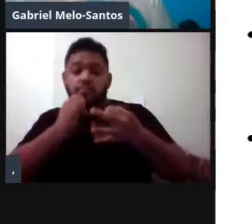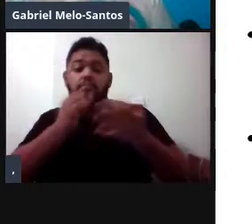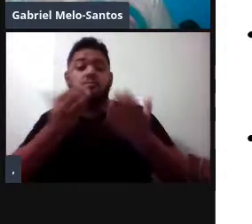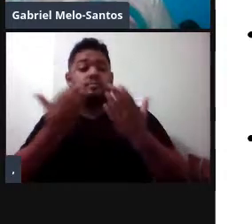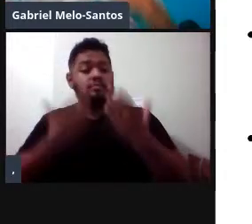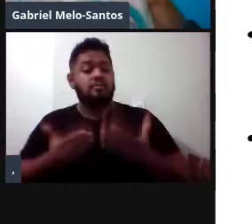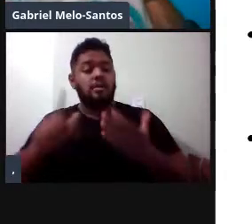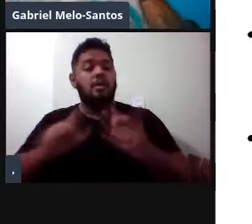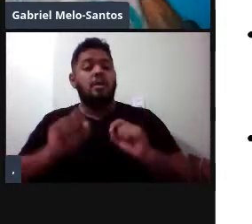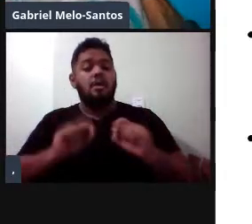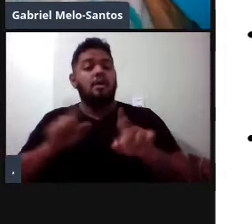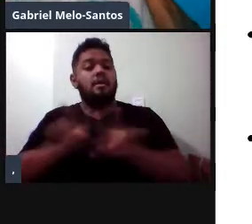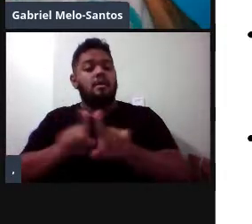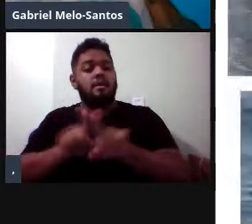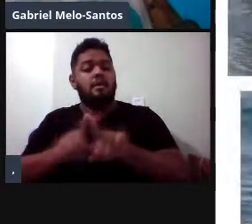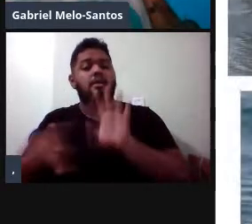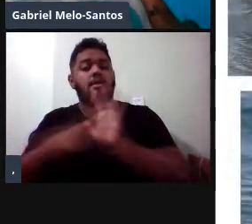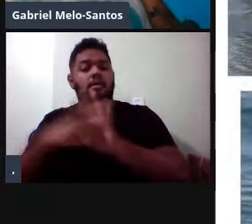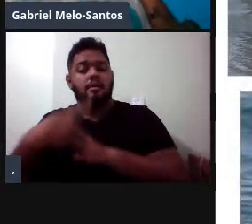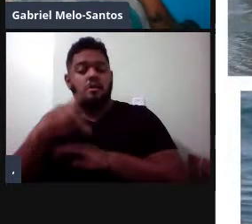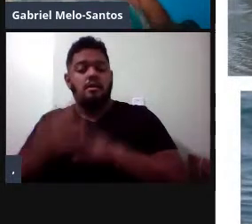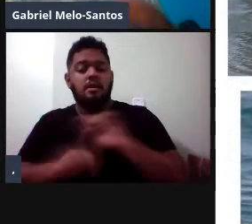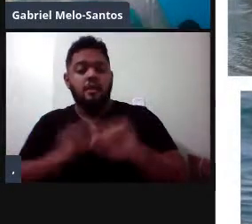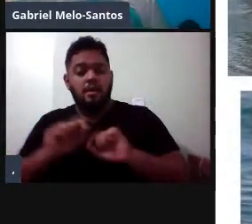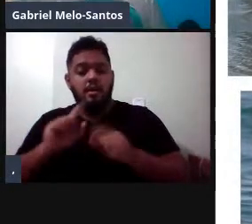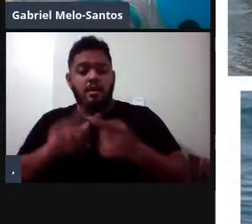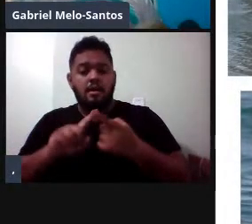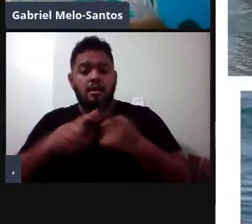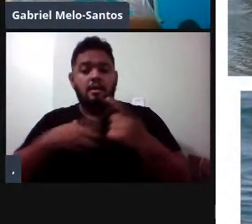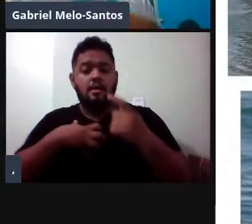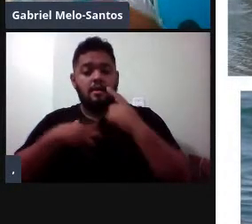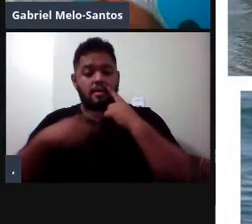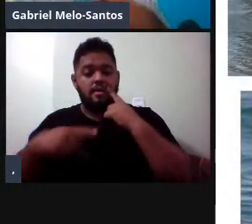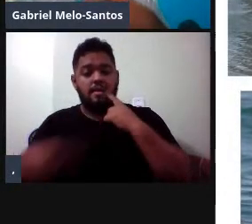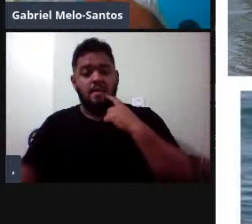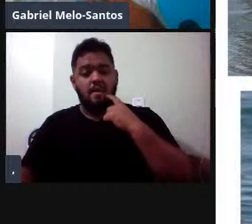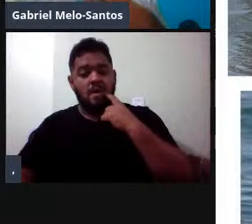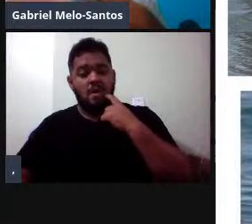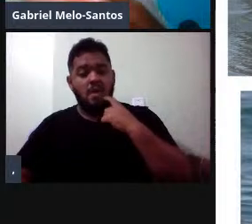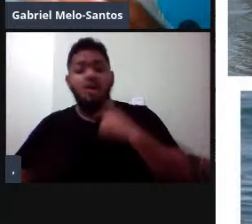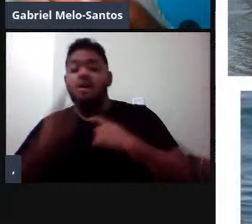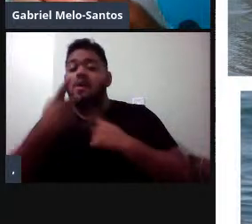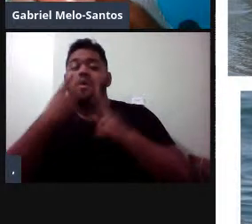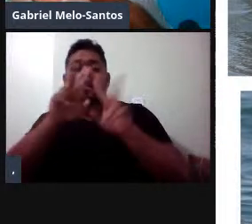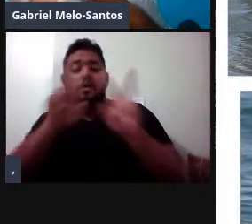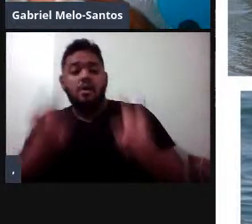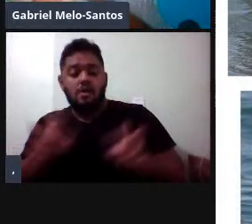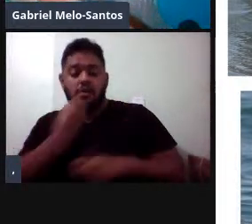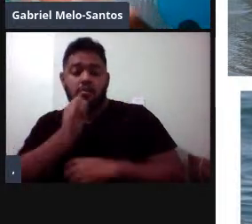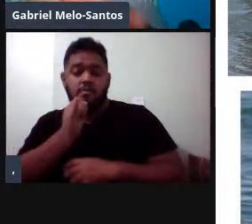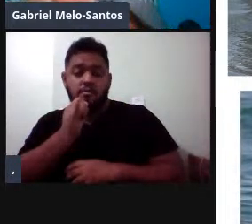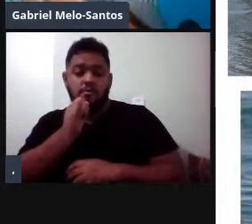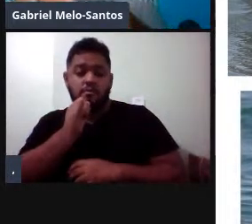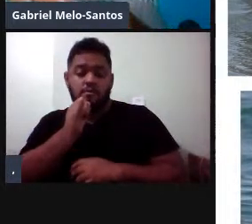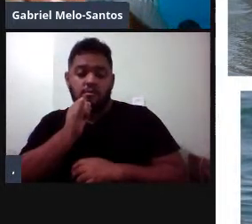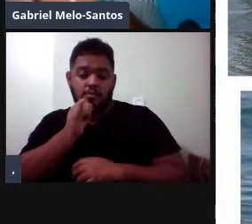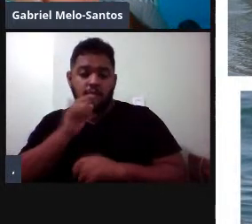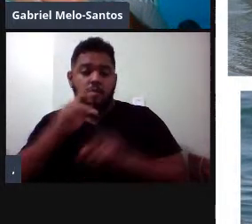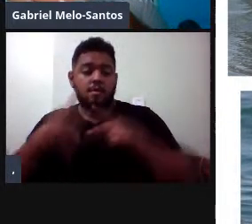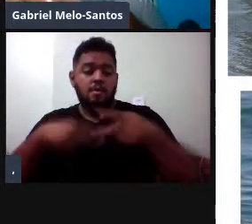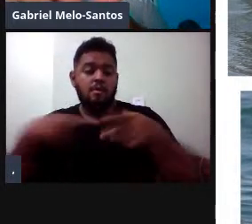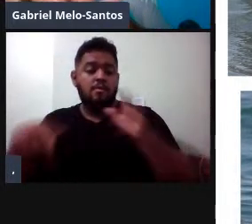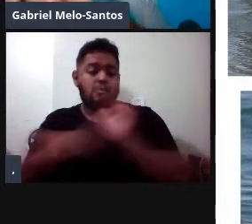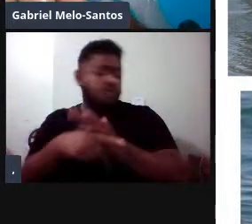válido pra quem seja entendido, né? E falando aqui, por exemplo, lá da população da Costa Rica que se